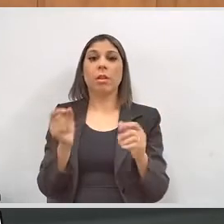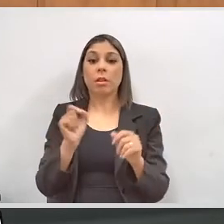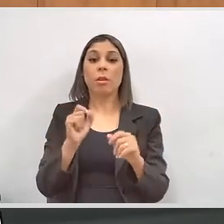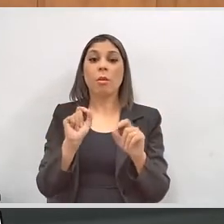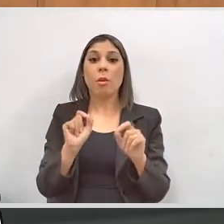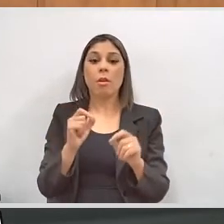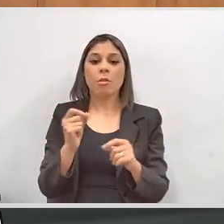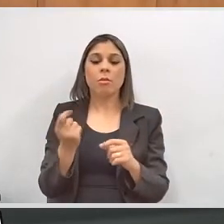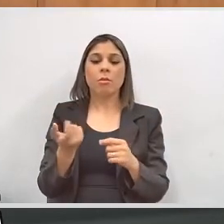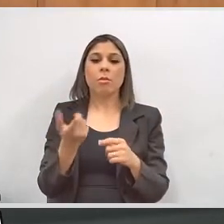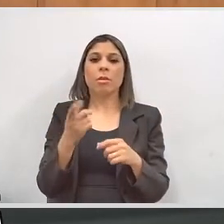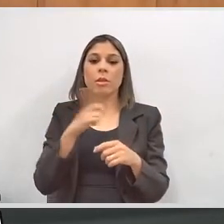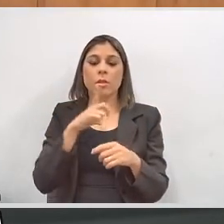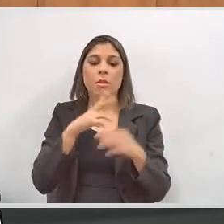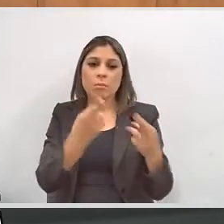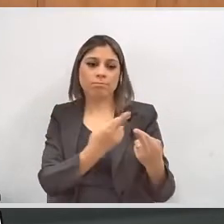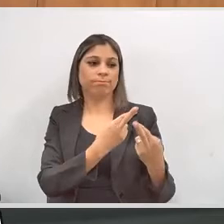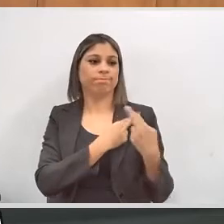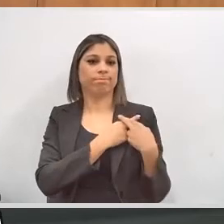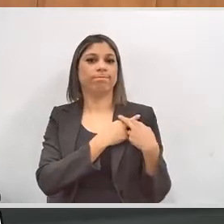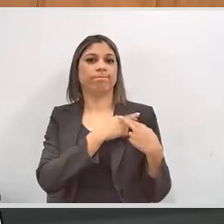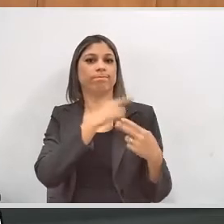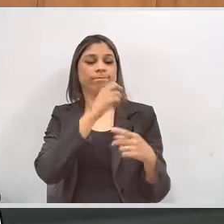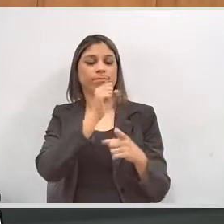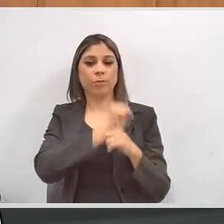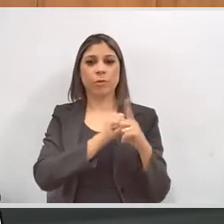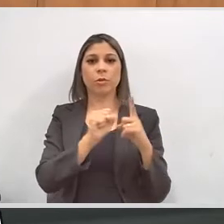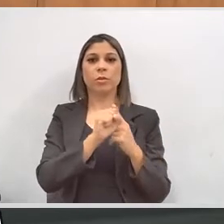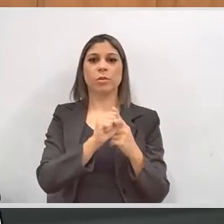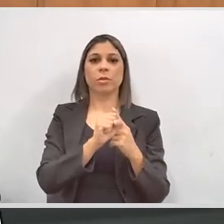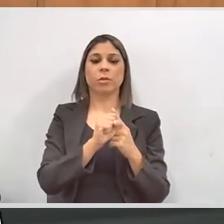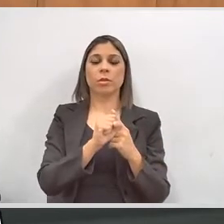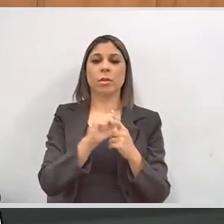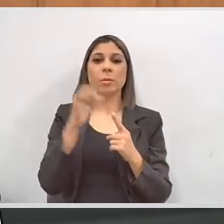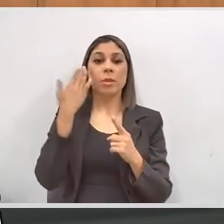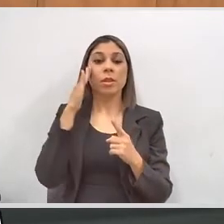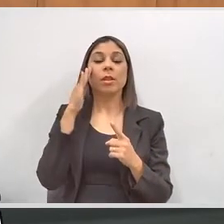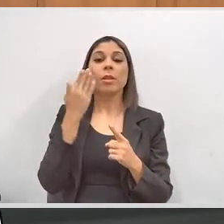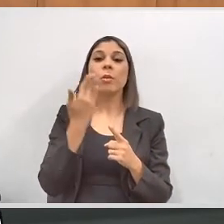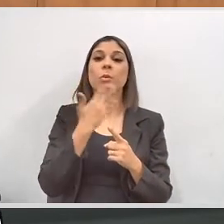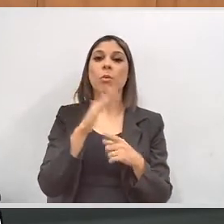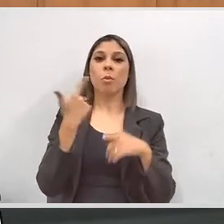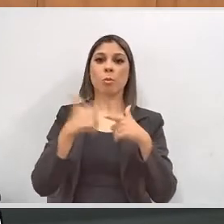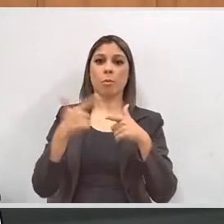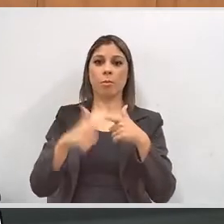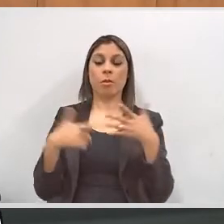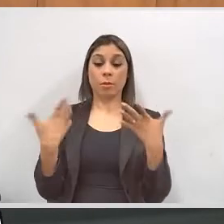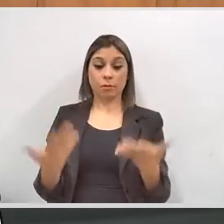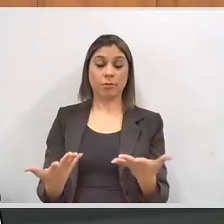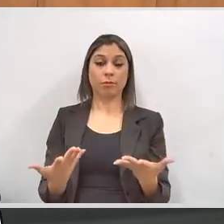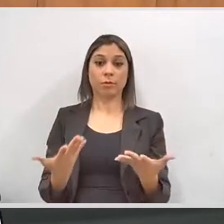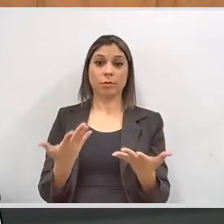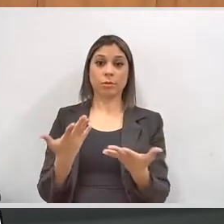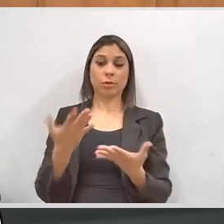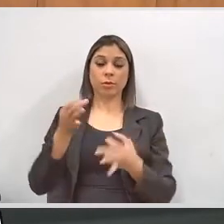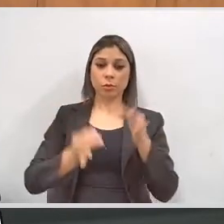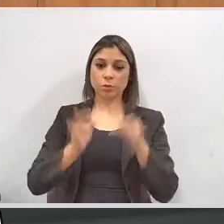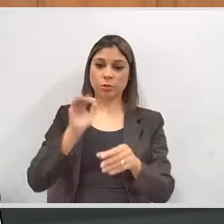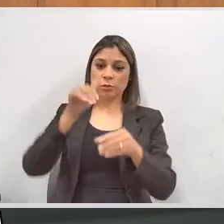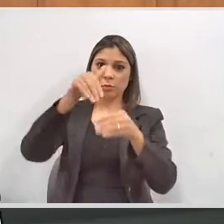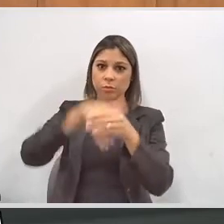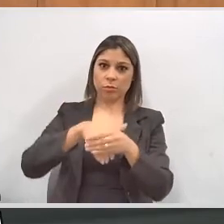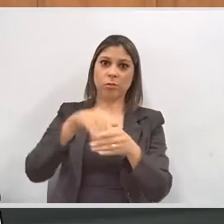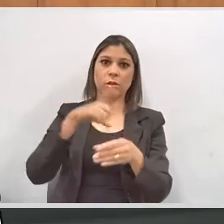aumenta a sensibilidade social para o problema, que é de grande importância e a justiça eleitoral que